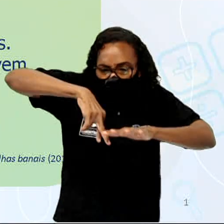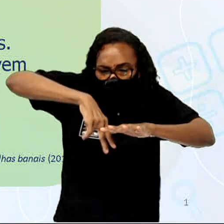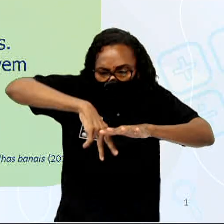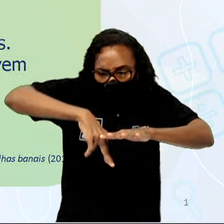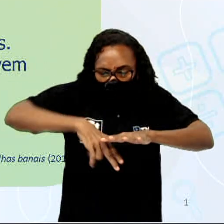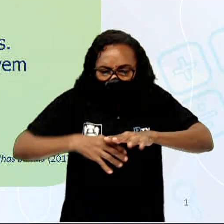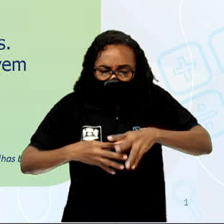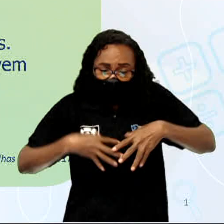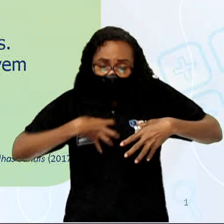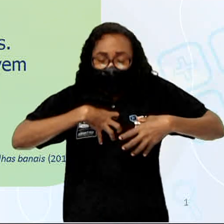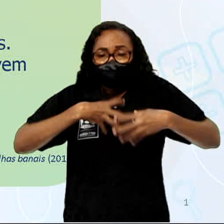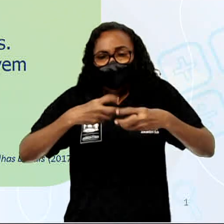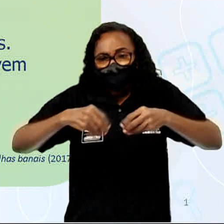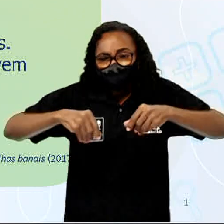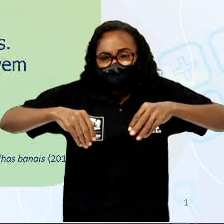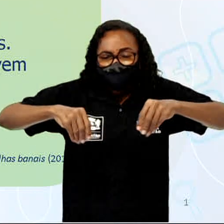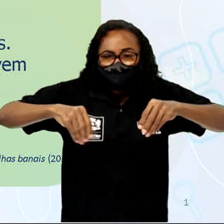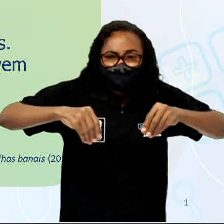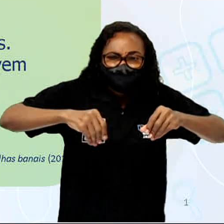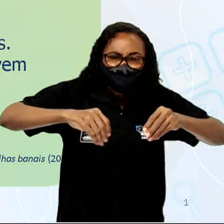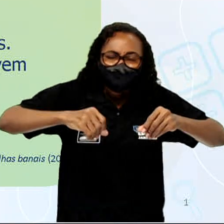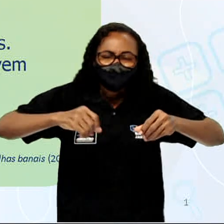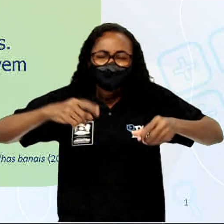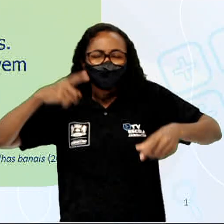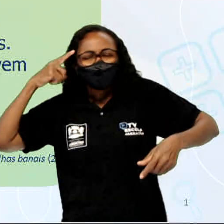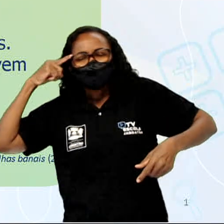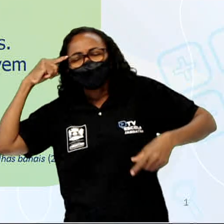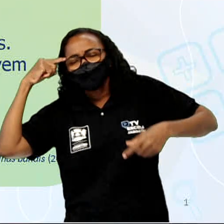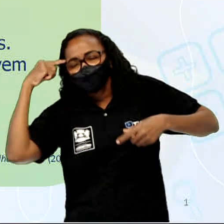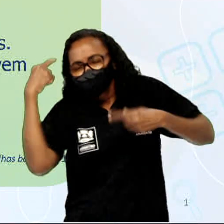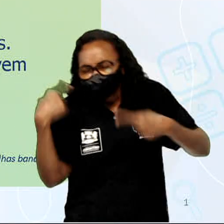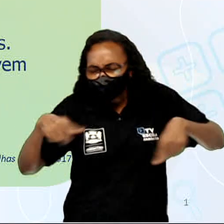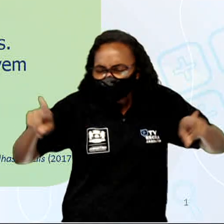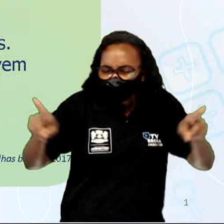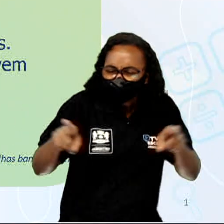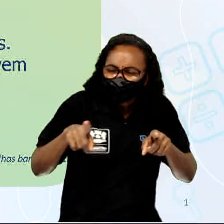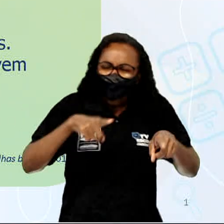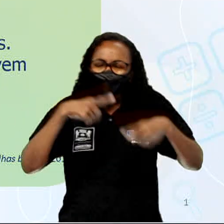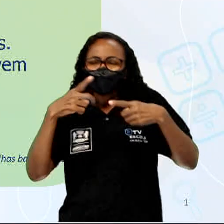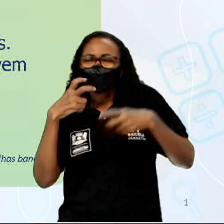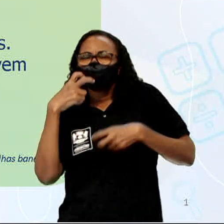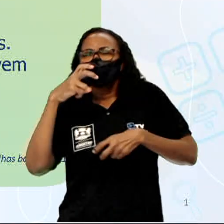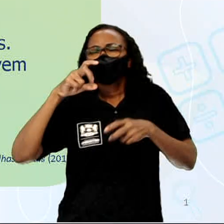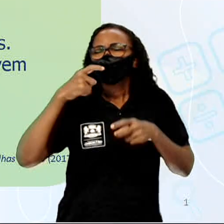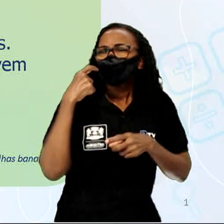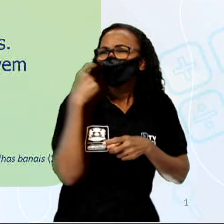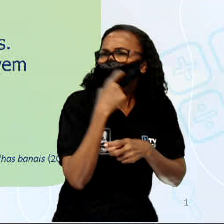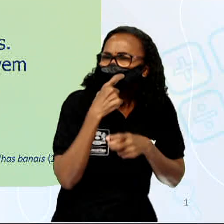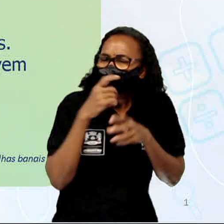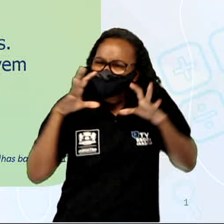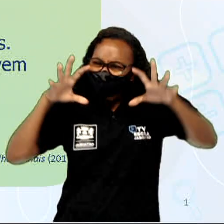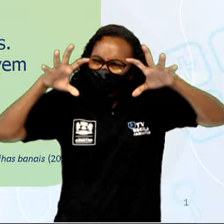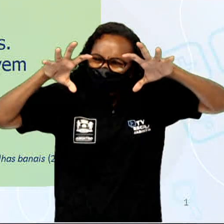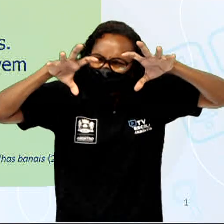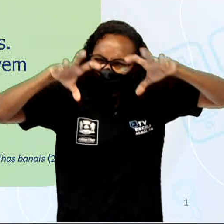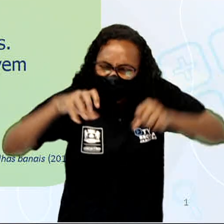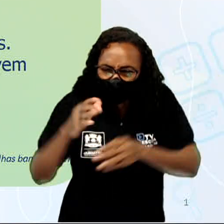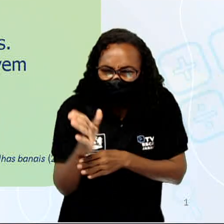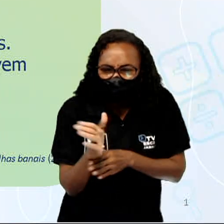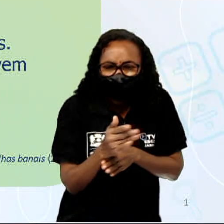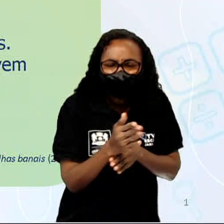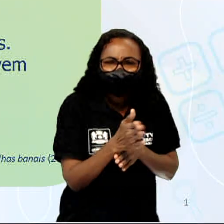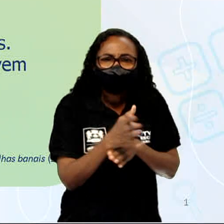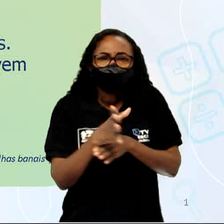reverbera. Música de dentes, garras, guerras, guéuras. Mar aberto,